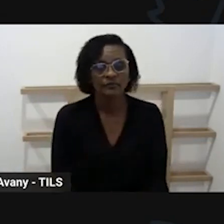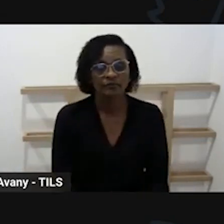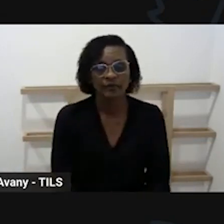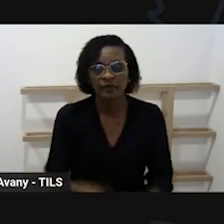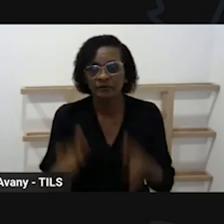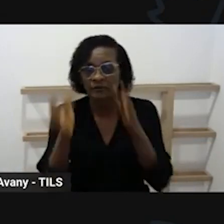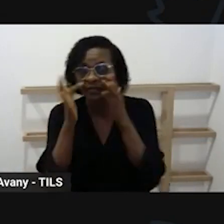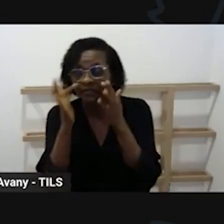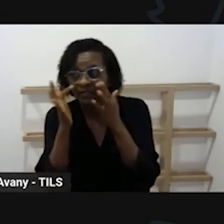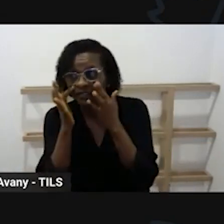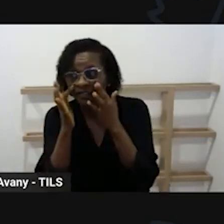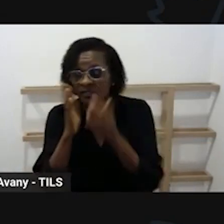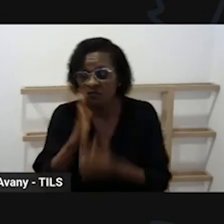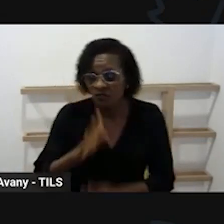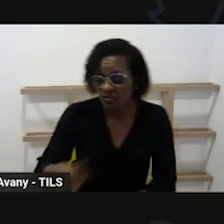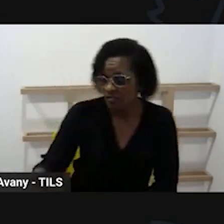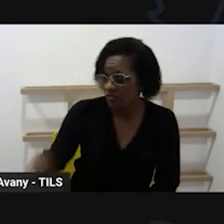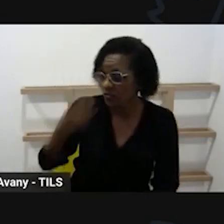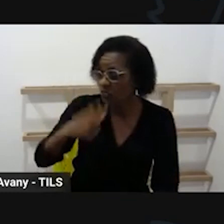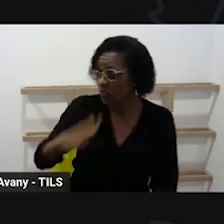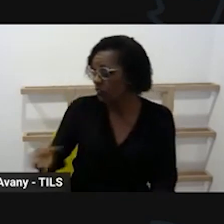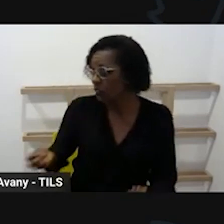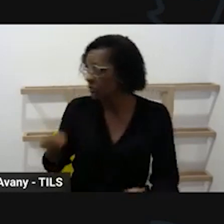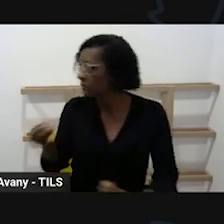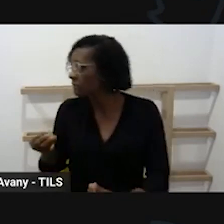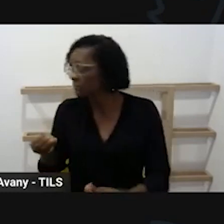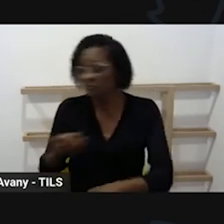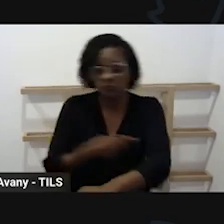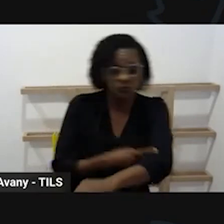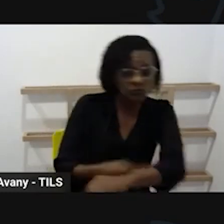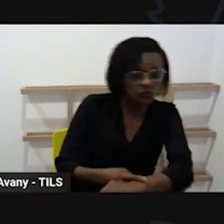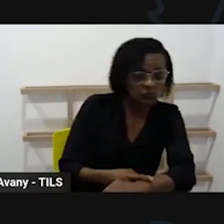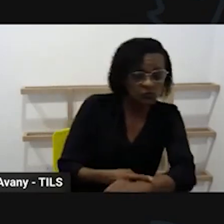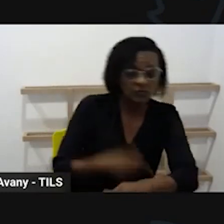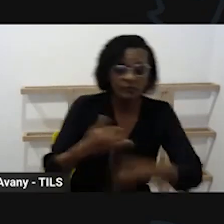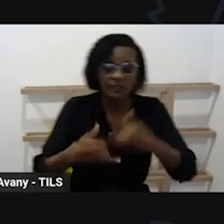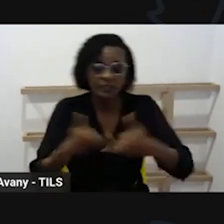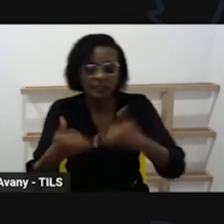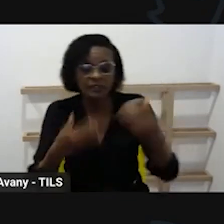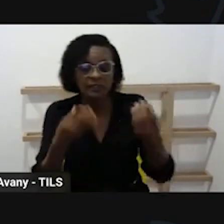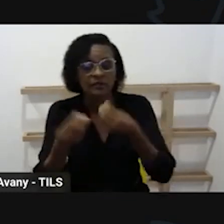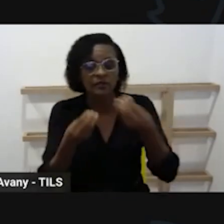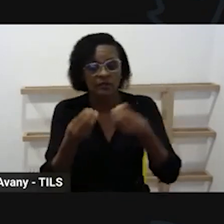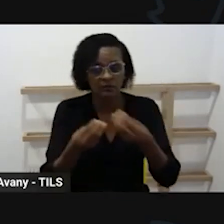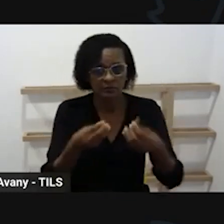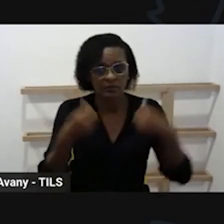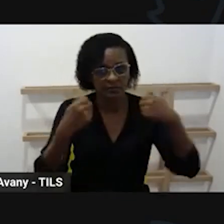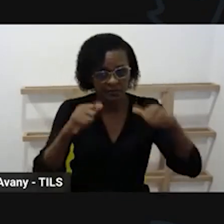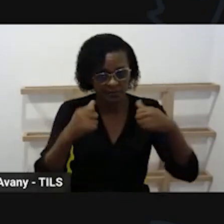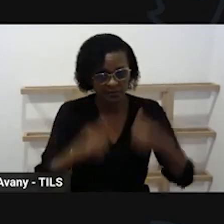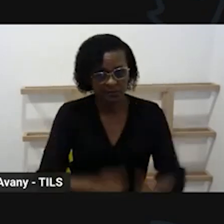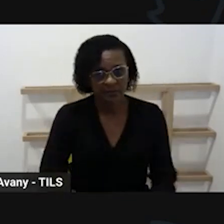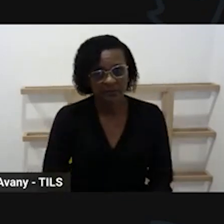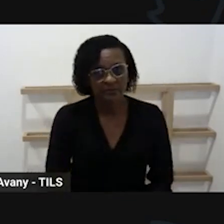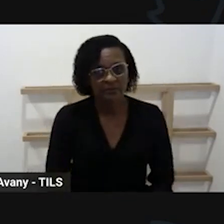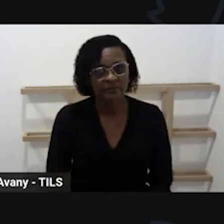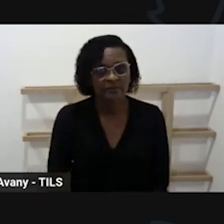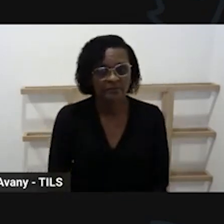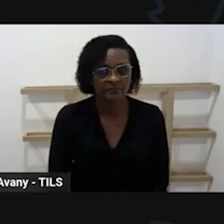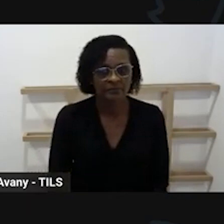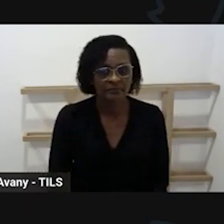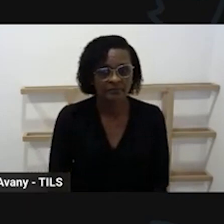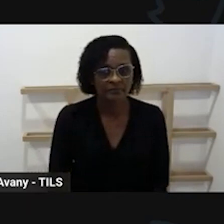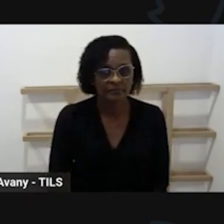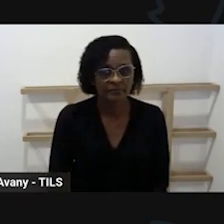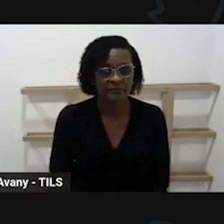escola do auxiliar do cuidador a depender da faixa etária de atendimento vocês vão perceber qual é esse educador que vai estar nesse